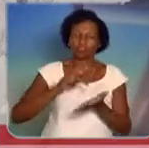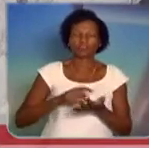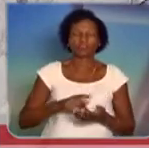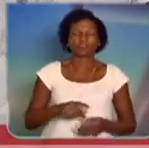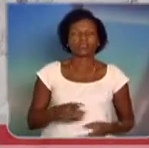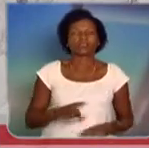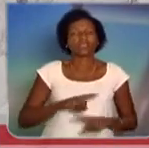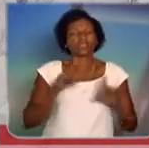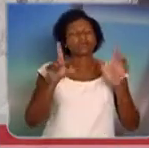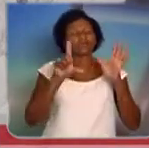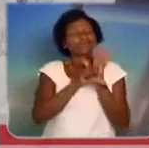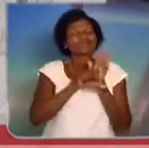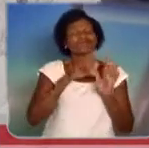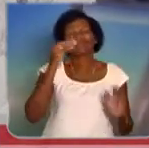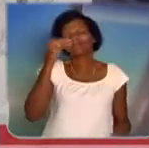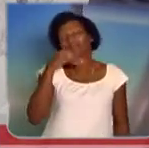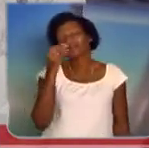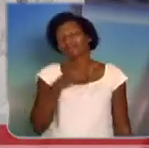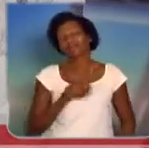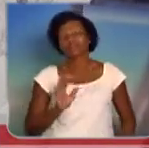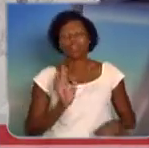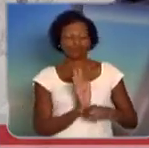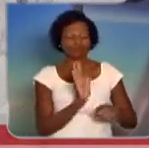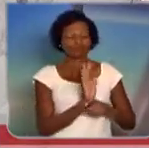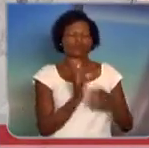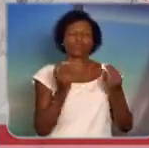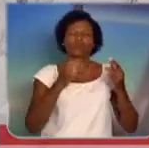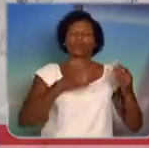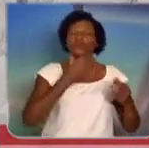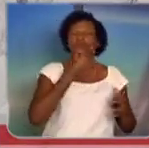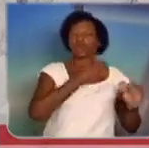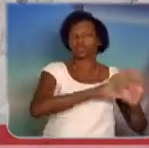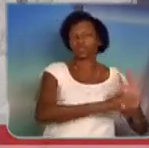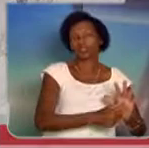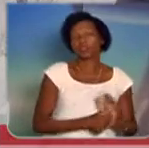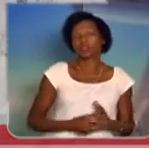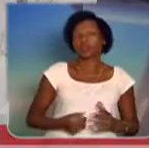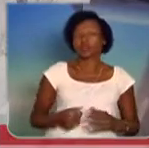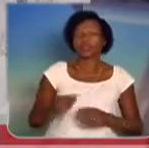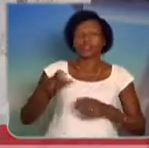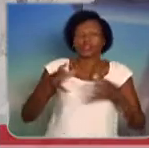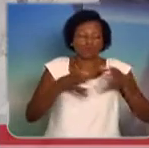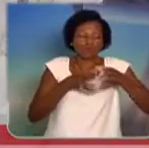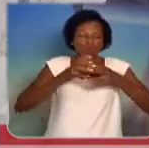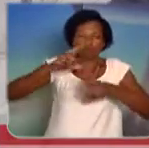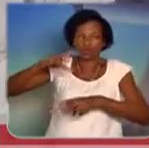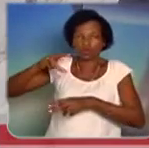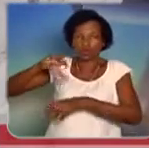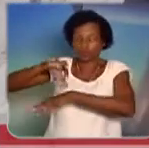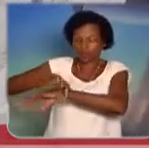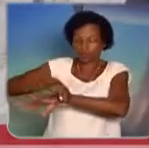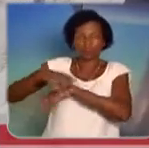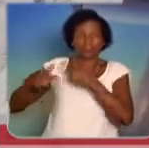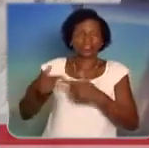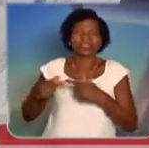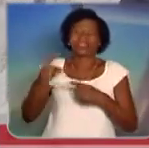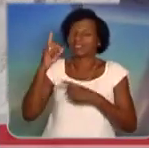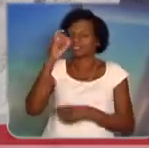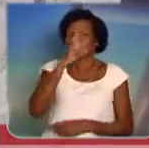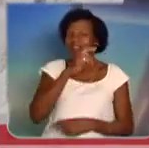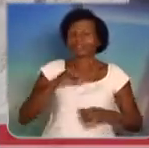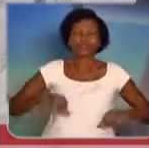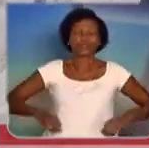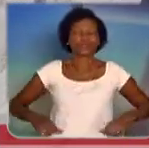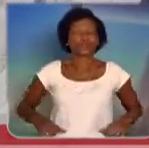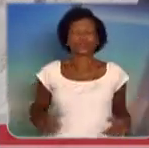e desqualifica as forças de segurança. Enquanto nós não tivermos um decreto de defesa instituído no Rio de Janeiro para que as